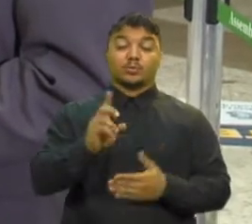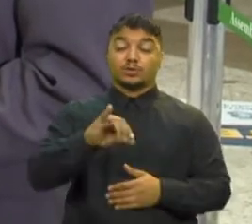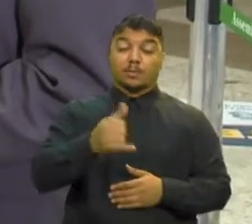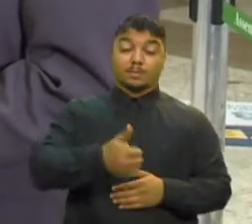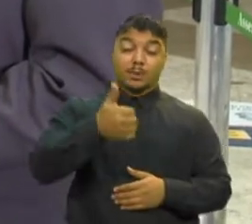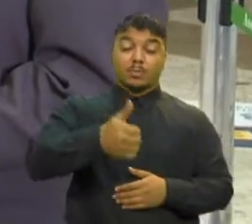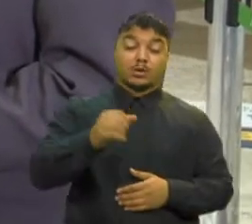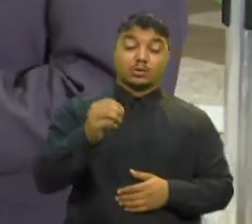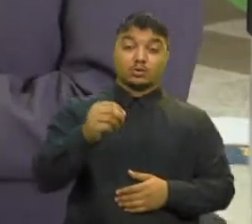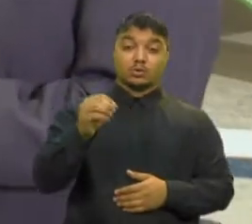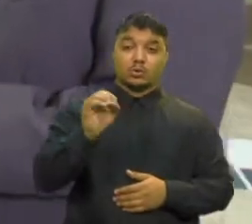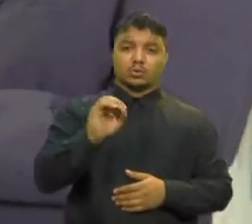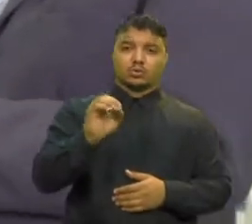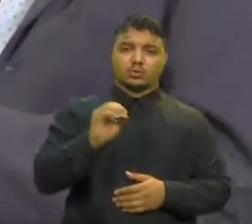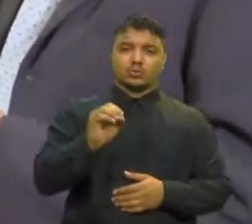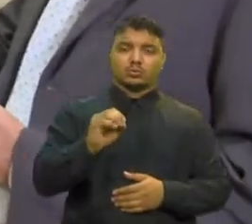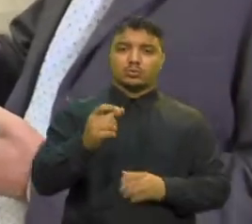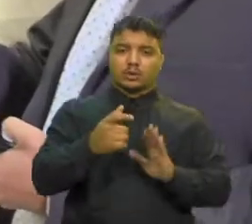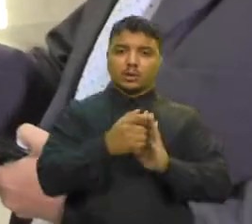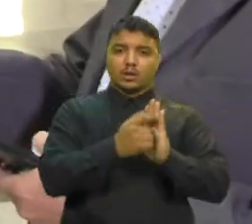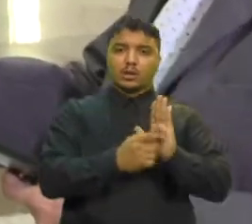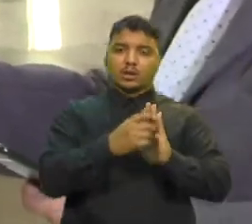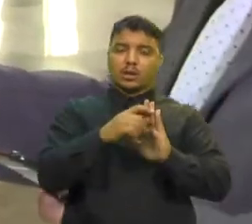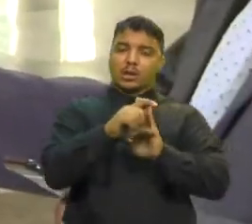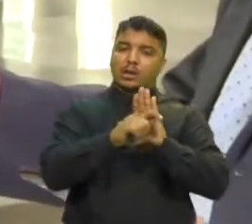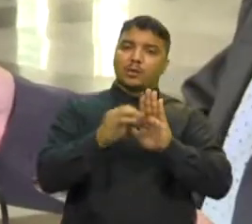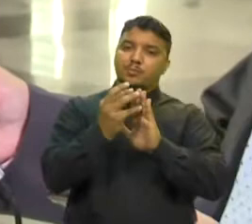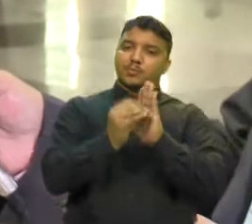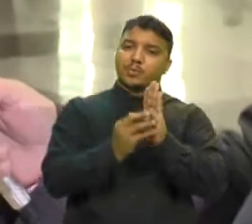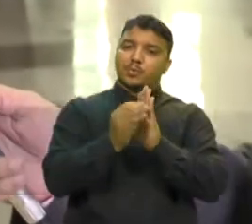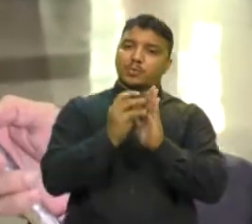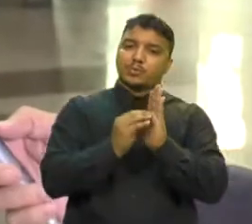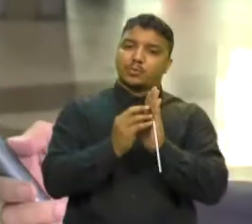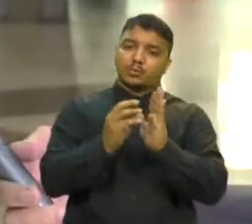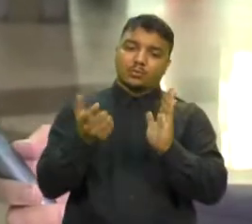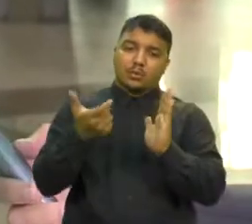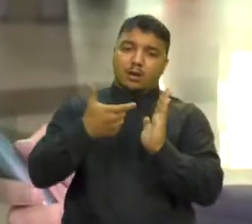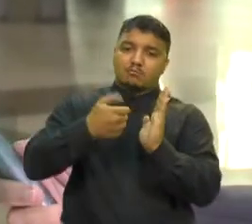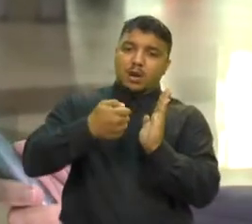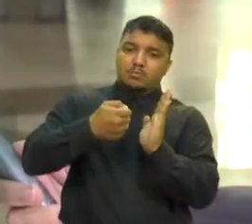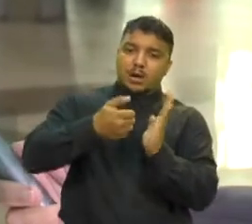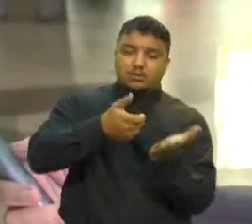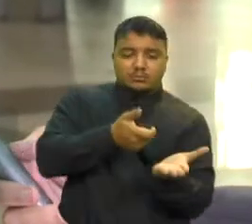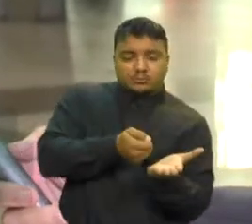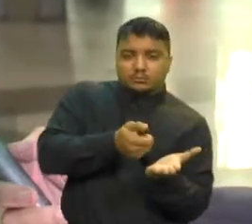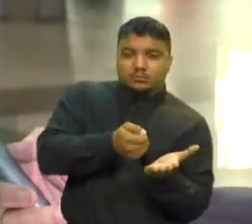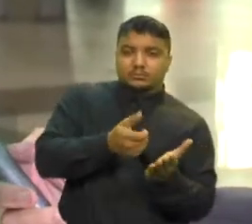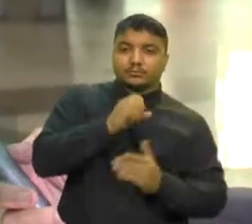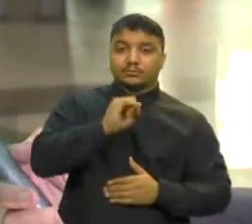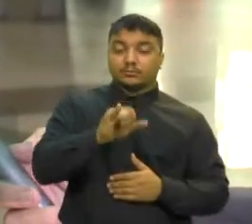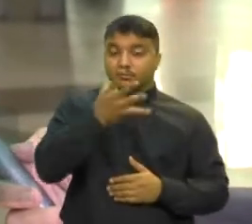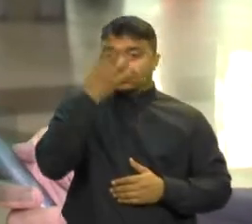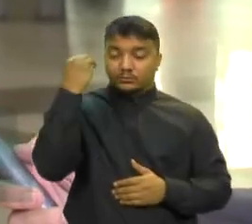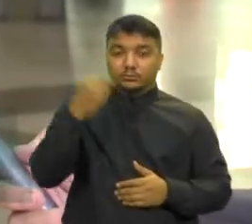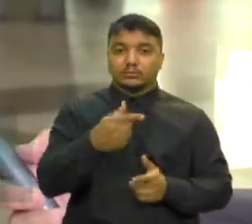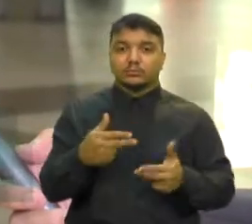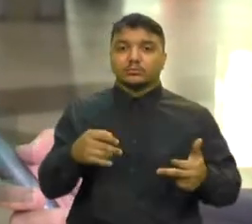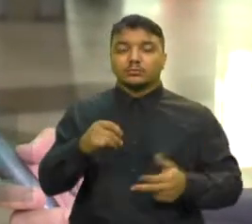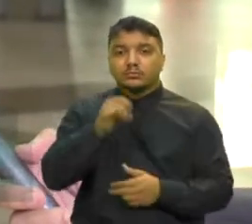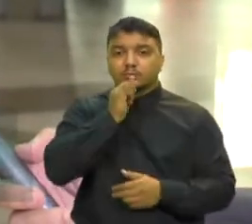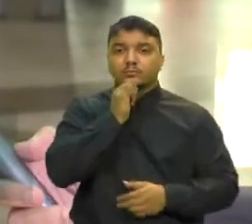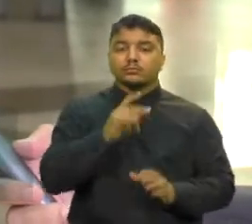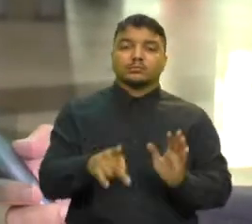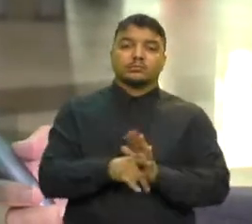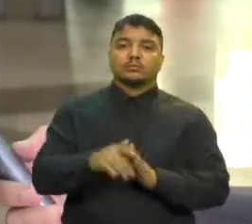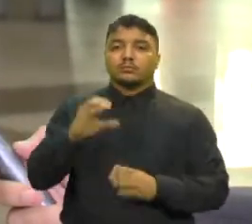de outubro O QR Code, a funcionalidade do QR Code Está funcionando para quem esquece, porventura, de colocar o CPF na